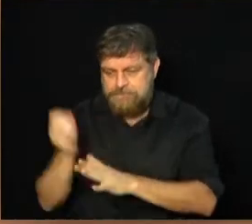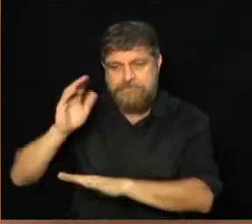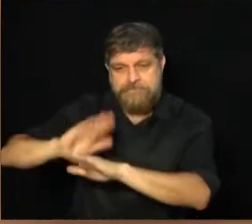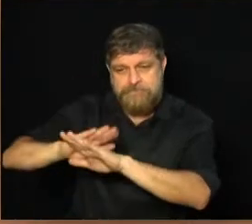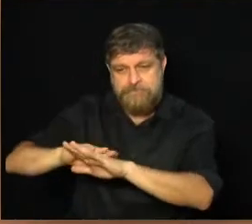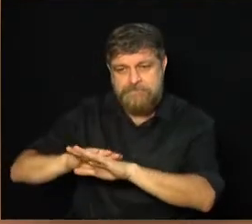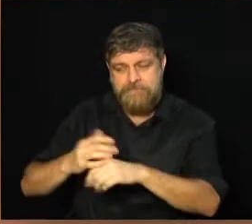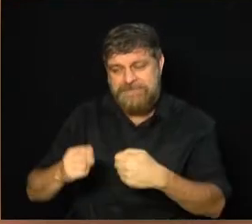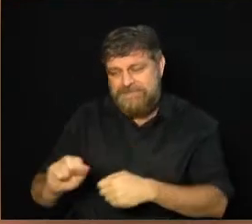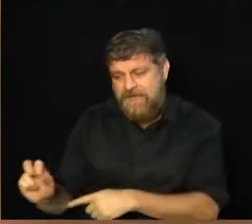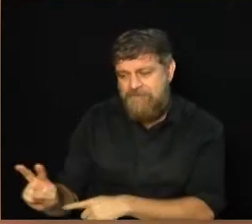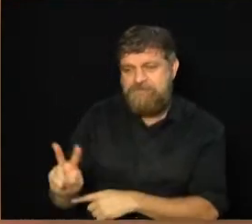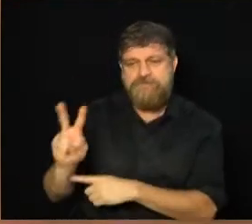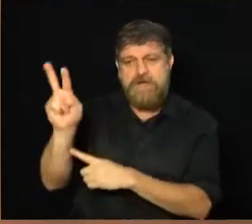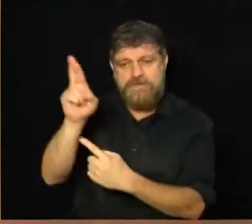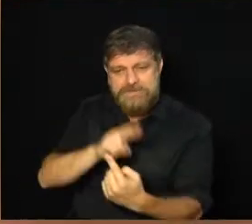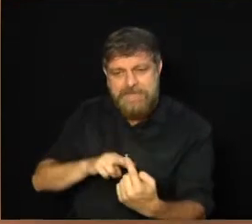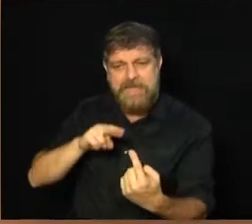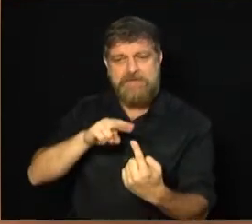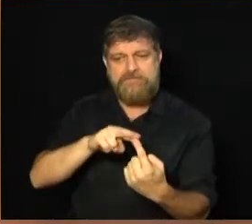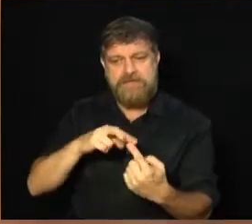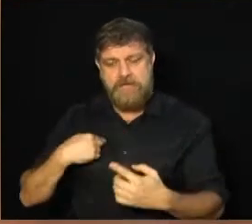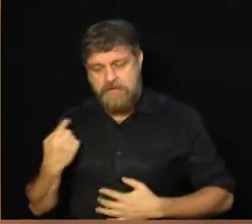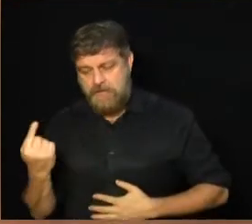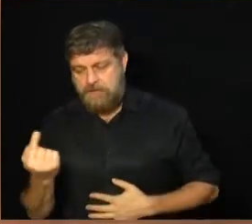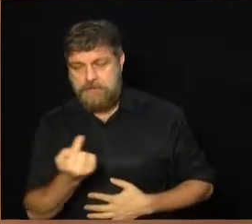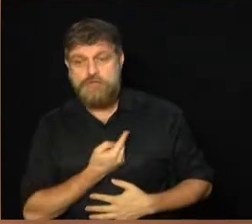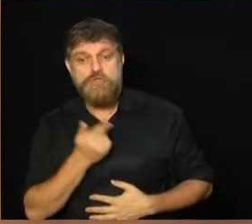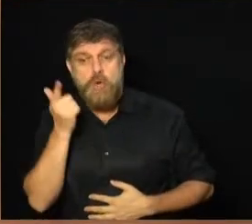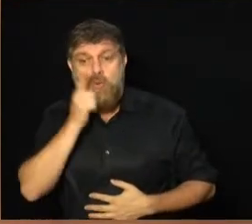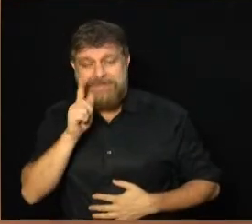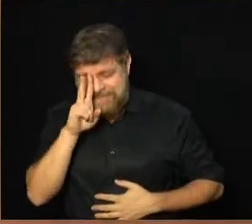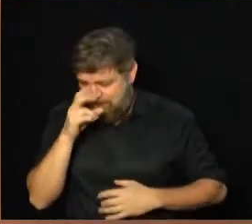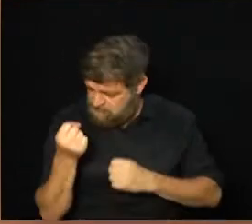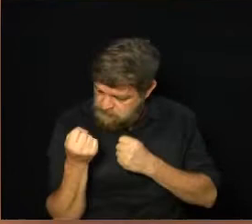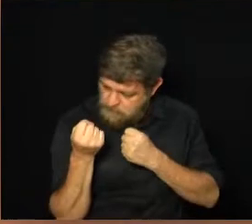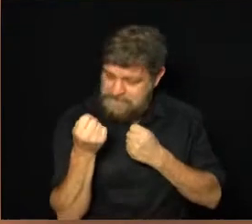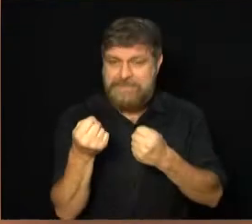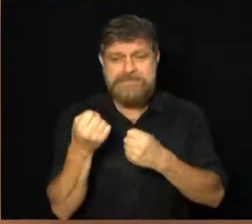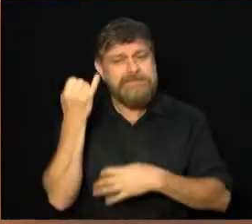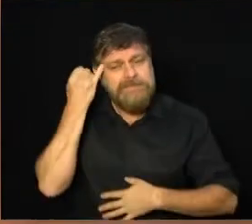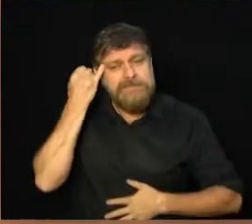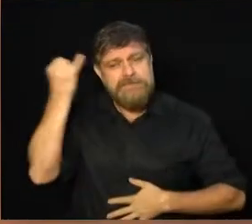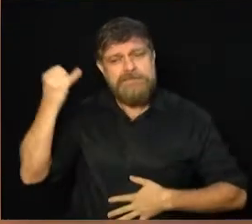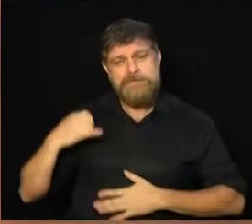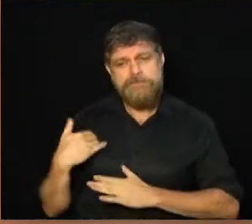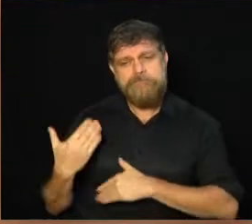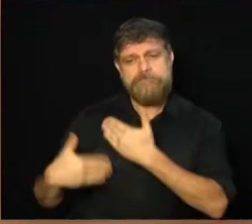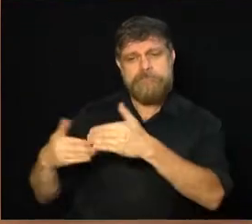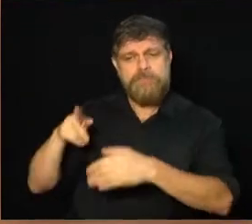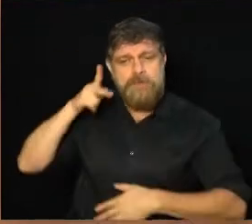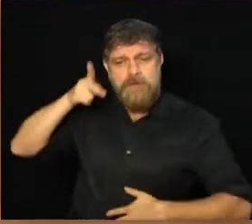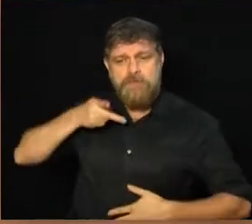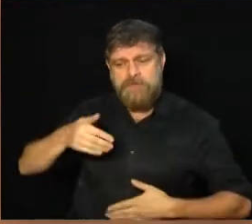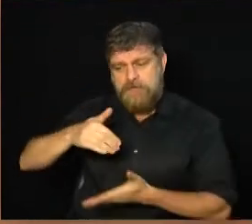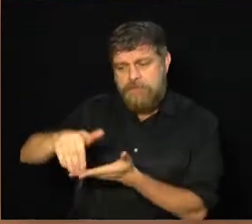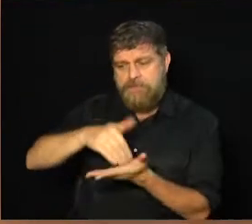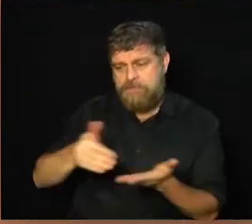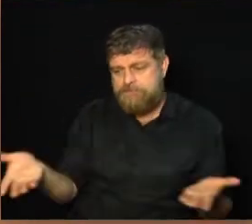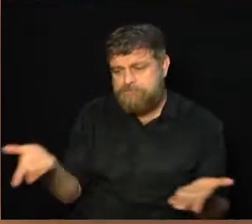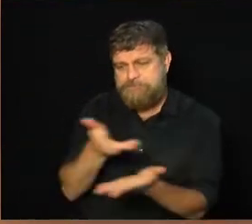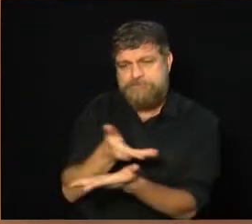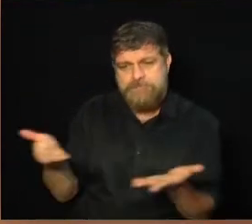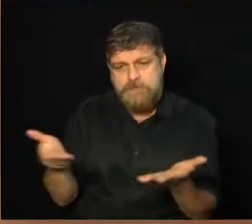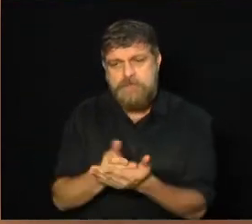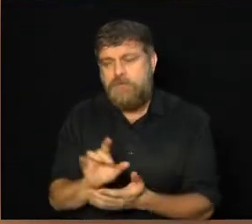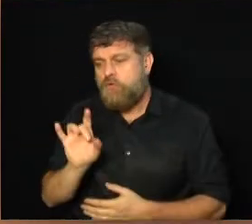valorizar, destacar, para que a gente possa fortalecer essa ideia dessa política intersetorial, envolvendo não